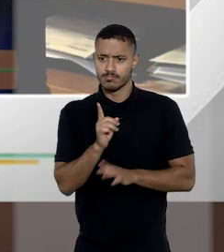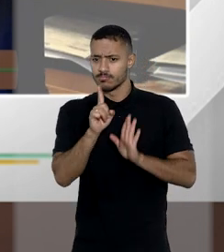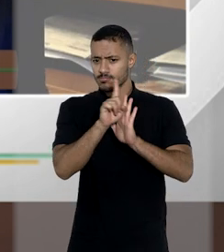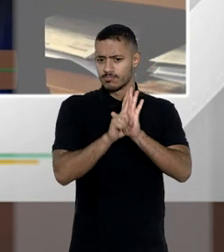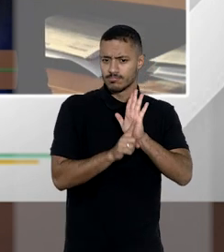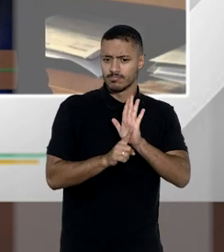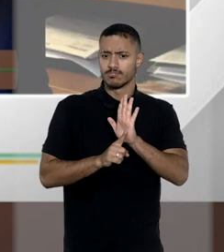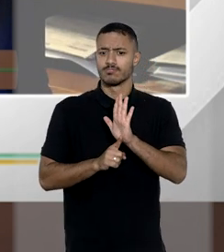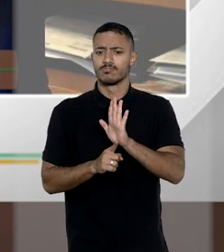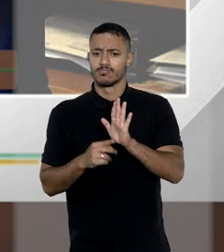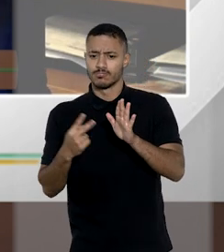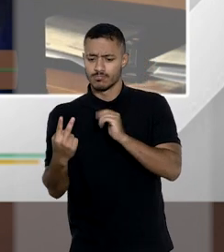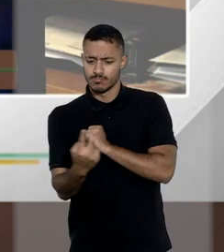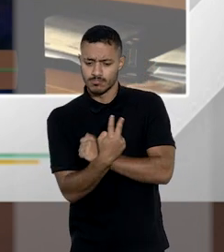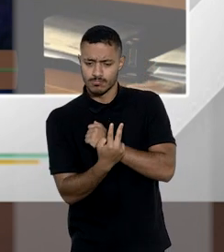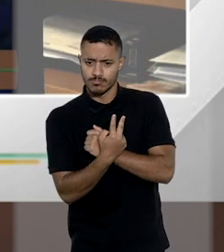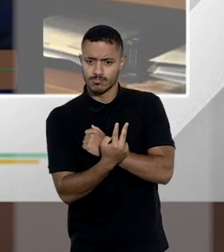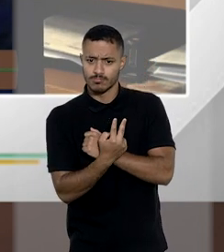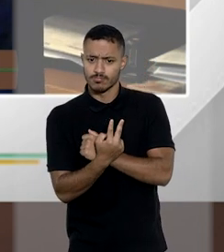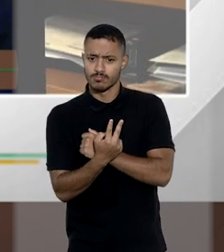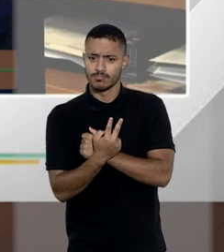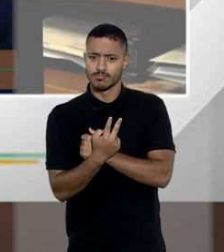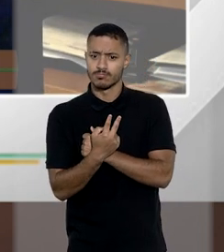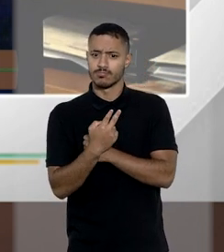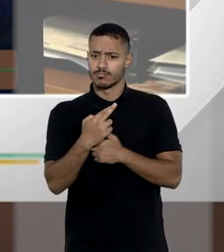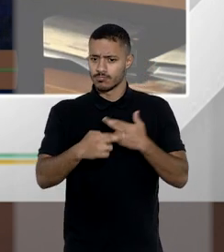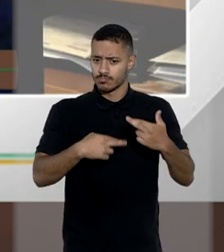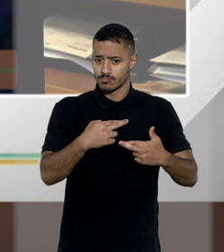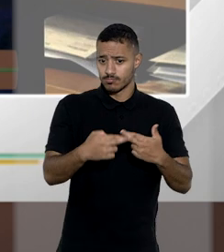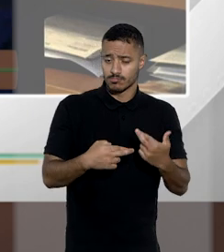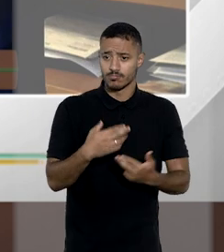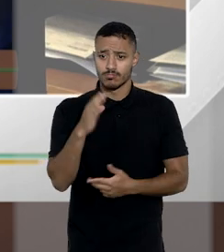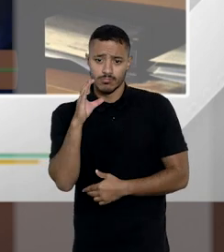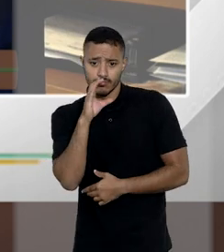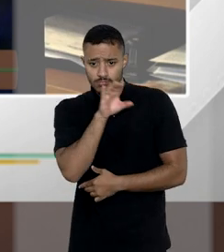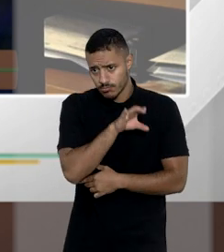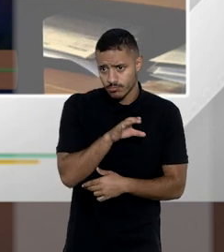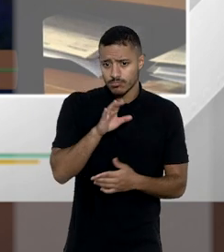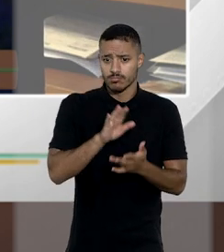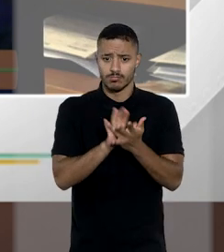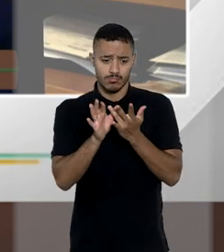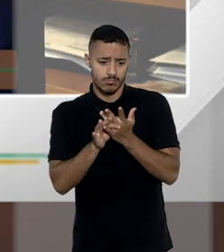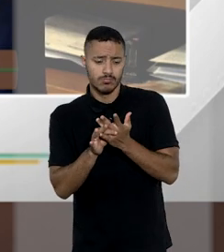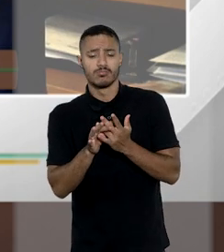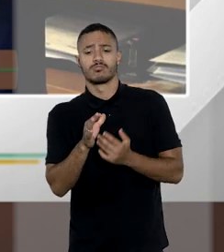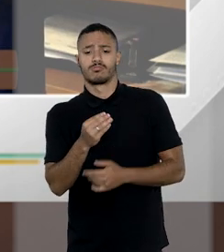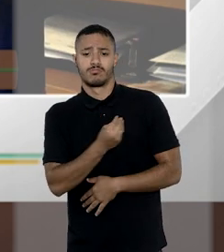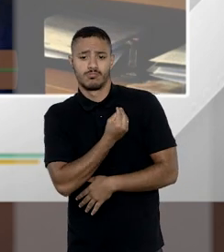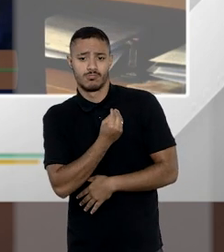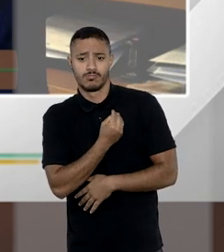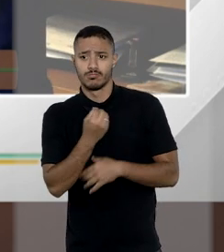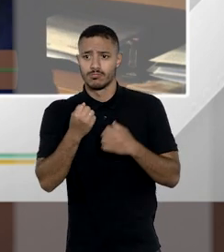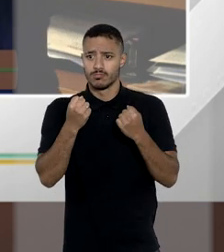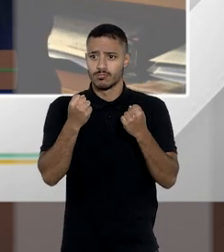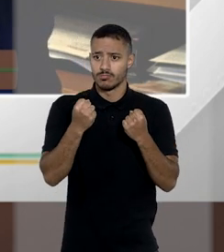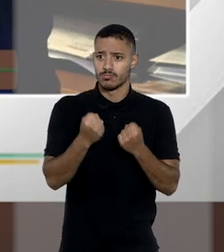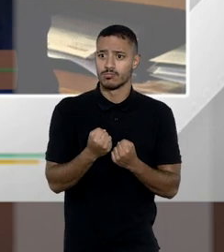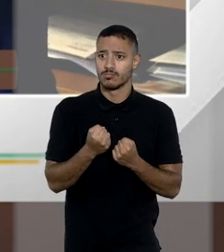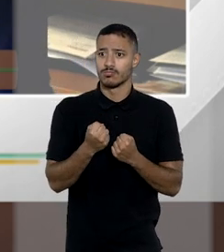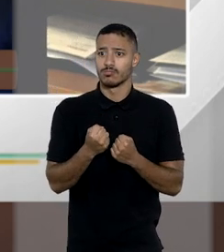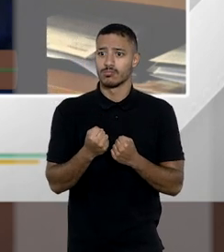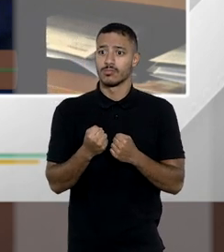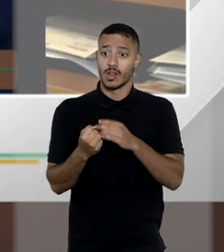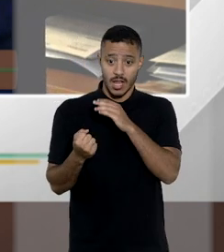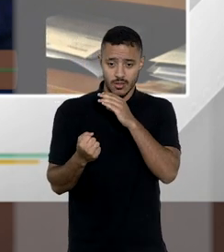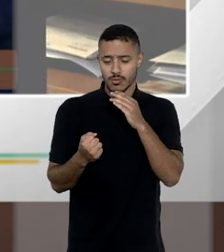nosso direito é extremamente protetivo em relação aos adultos aos cônjuges que sobrevivem pode sobreviver o